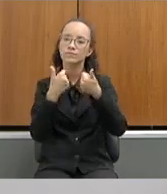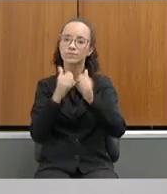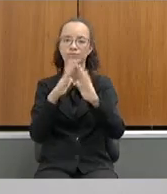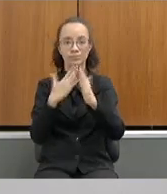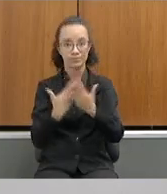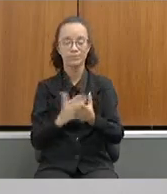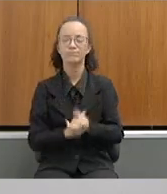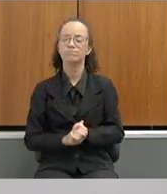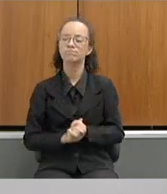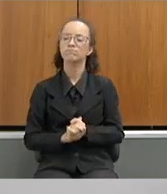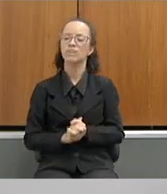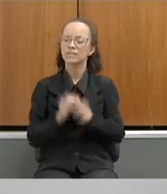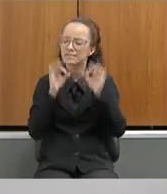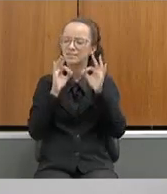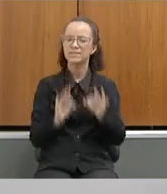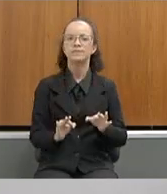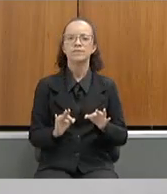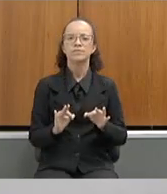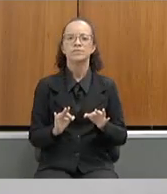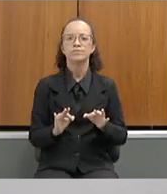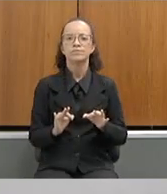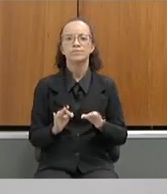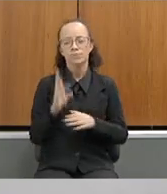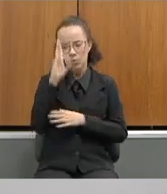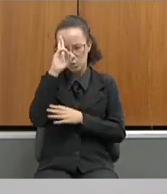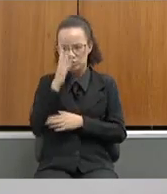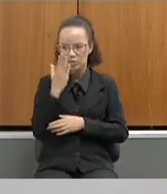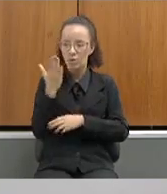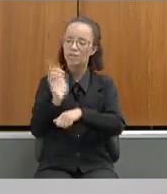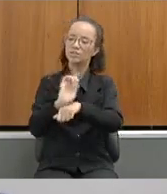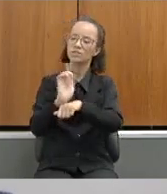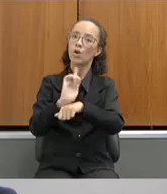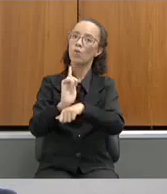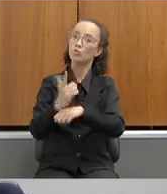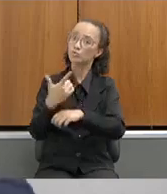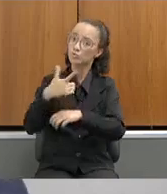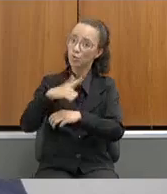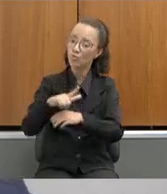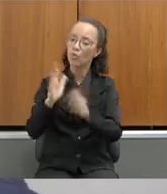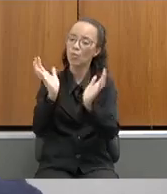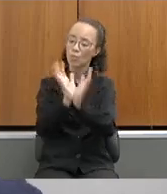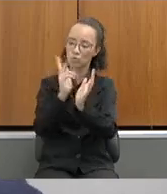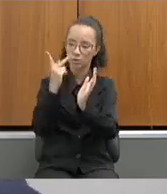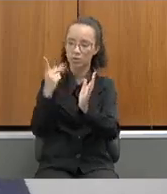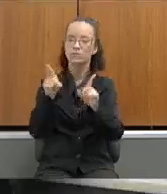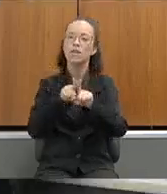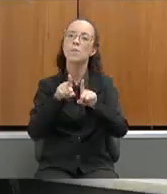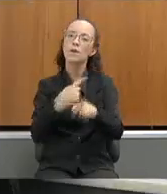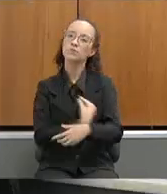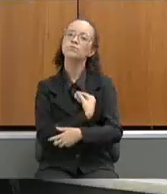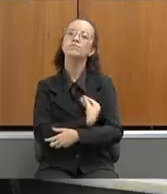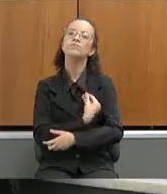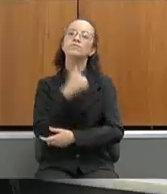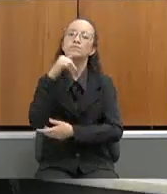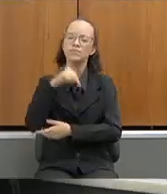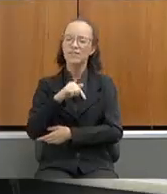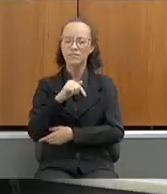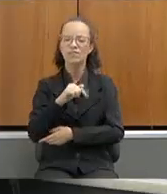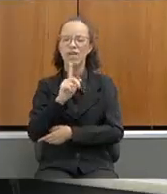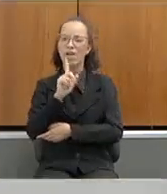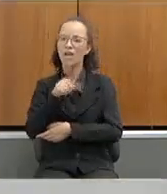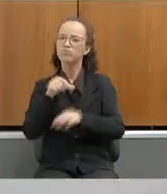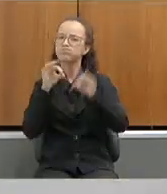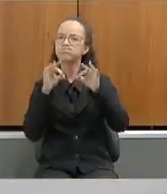tenho certeza que a sua gestão, novamente, com a sua equipe toda que está aqui, será isto.